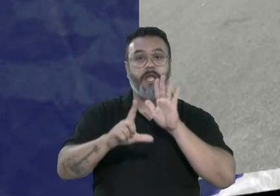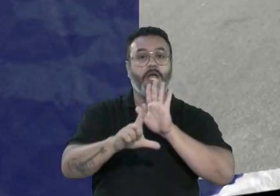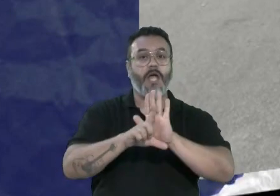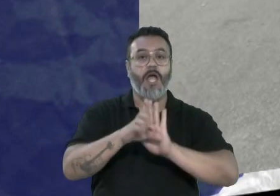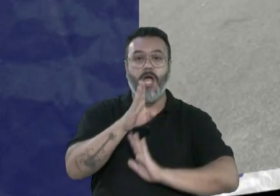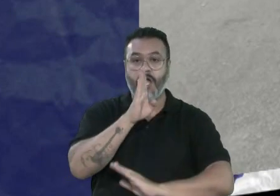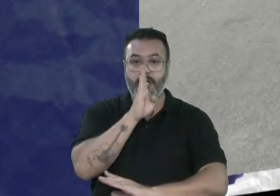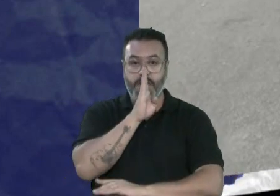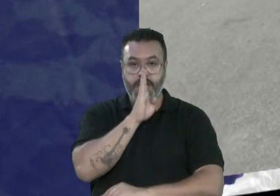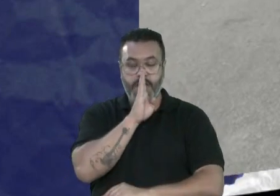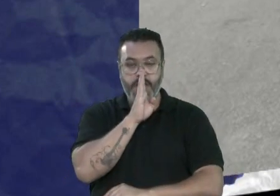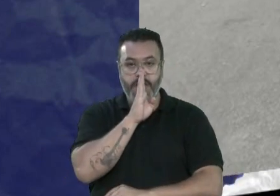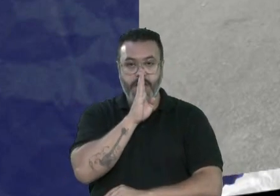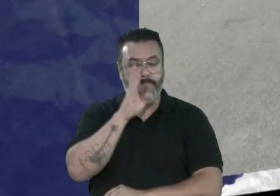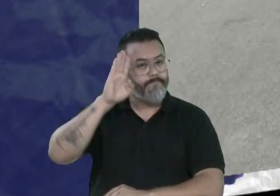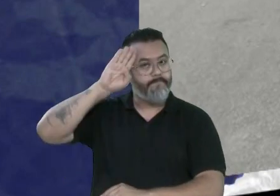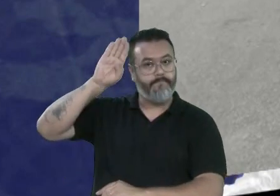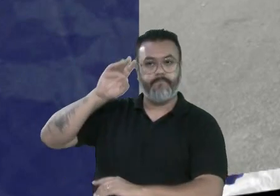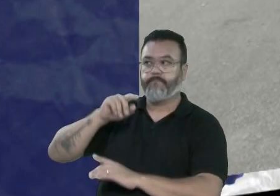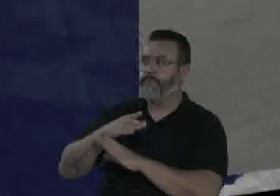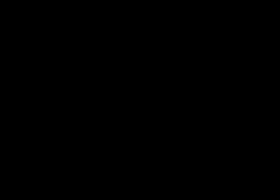primordial também aos moradores da nossa cidade.